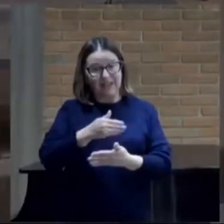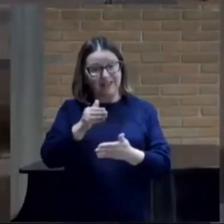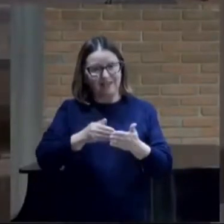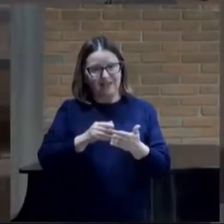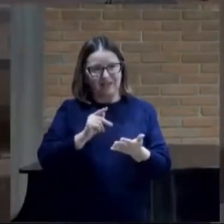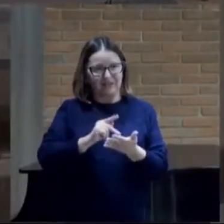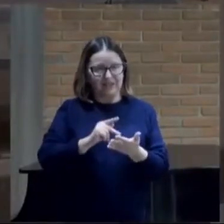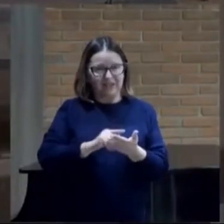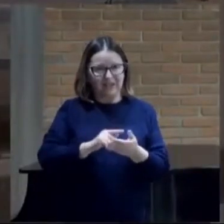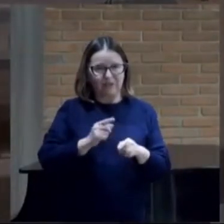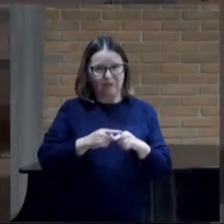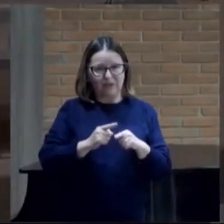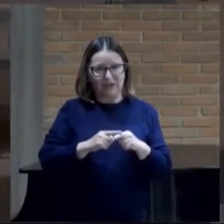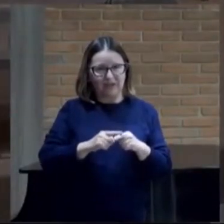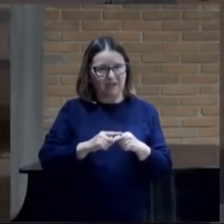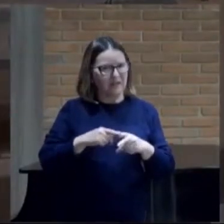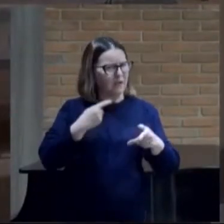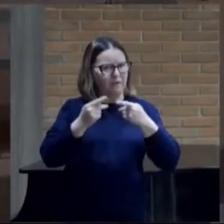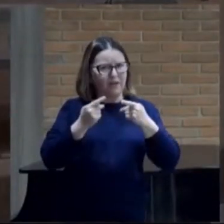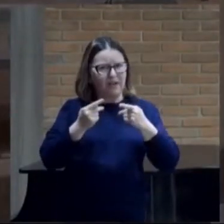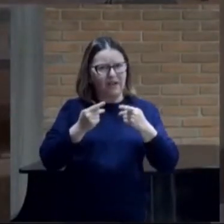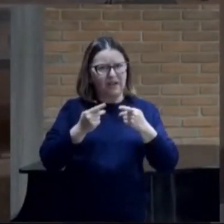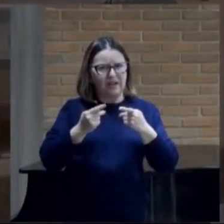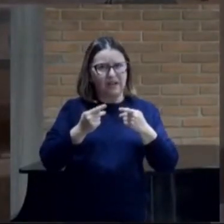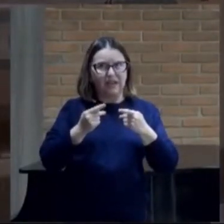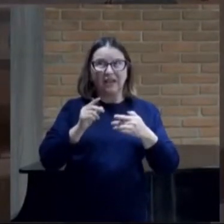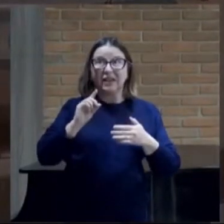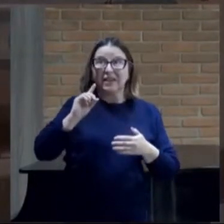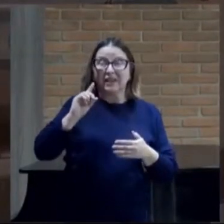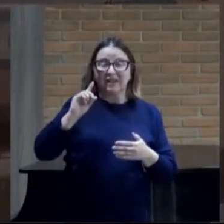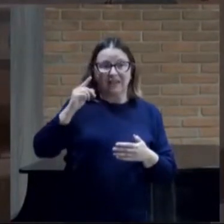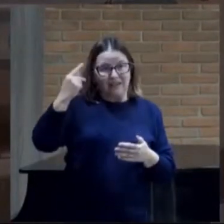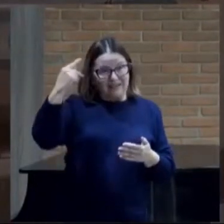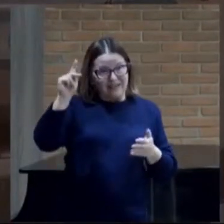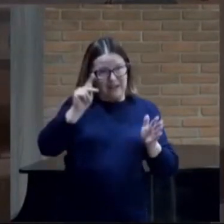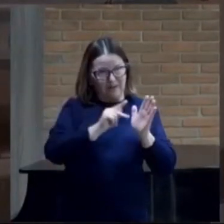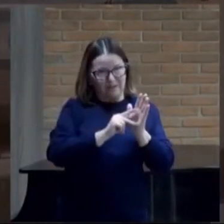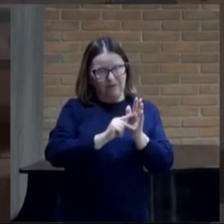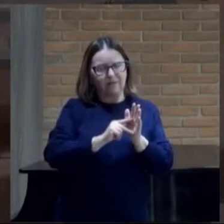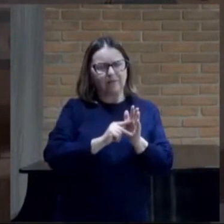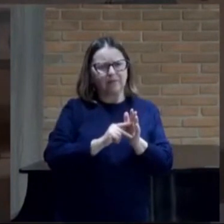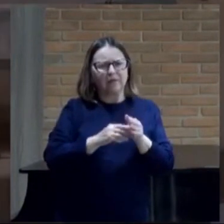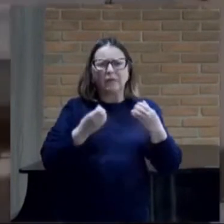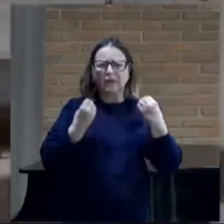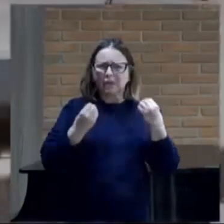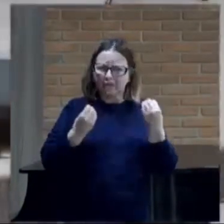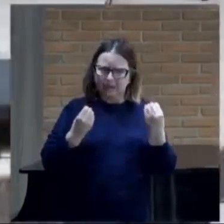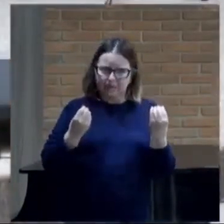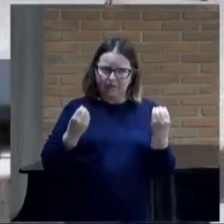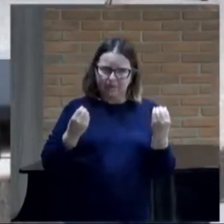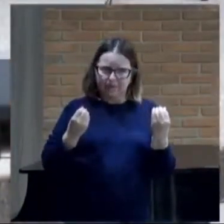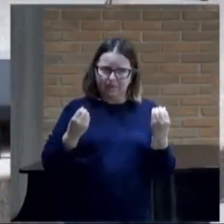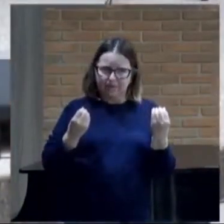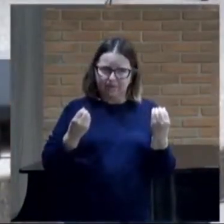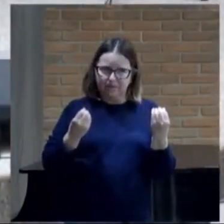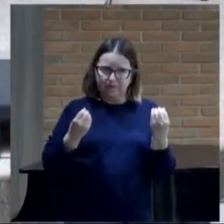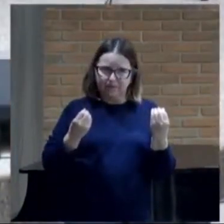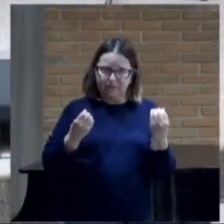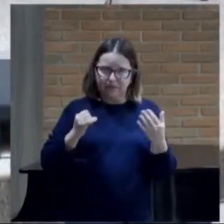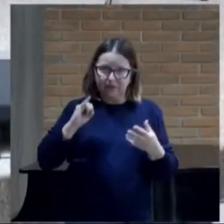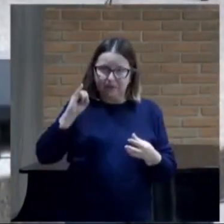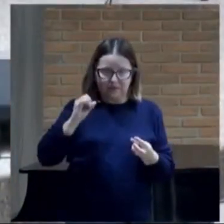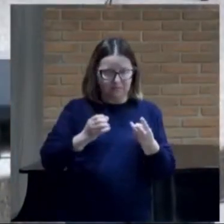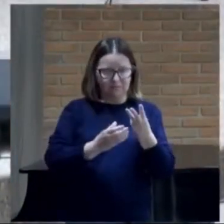toda a verdade Porque não falará Por si mesmo Como é isso? Se ele é a